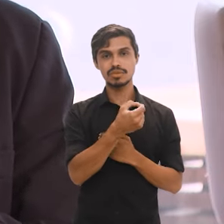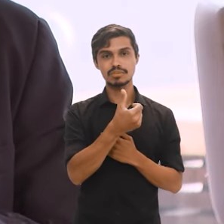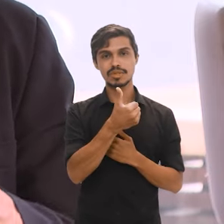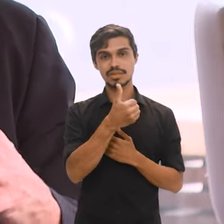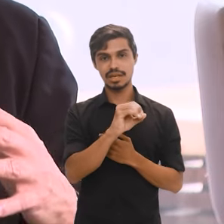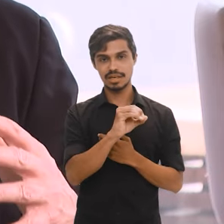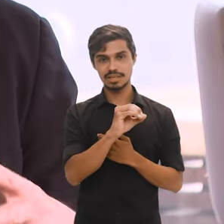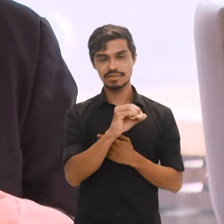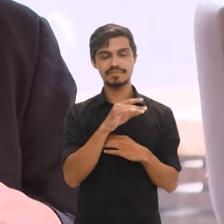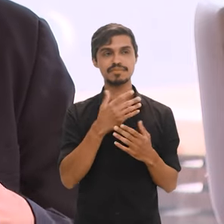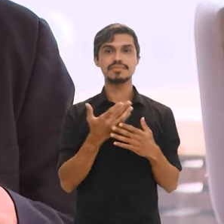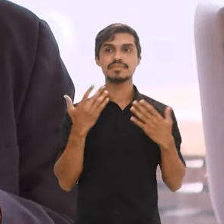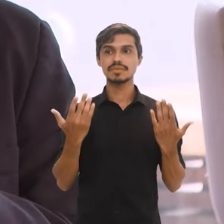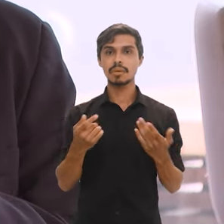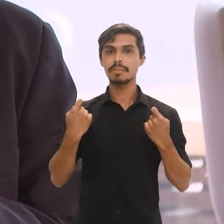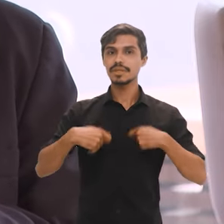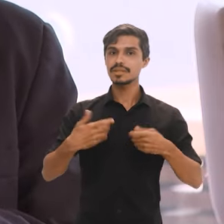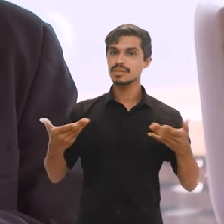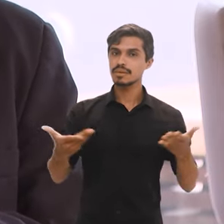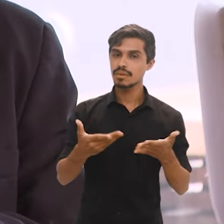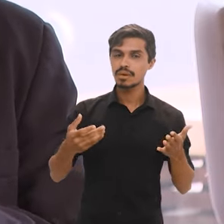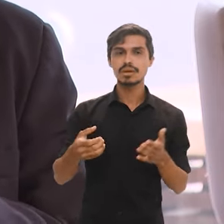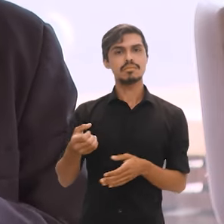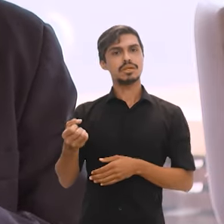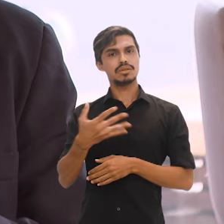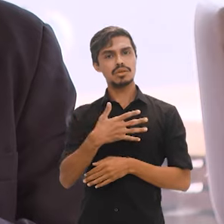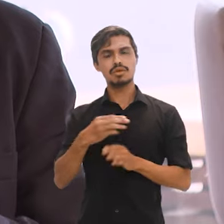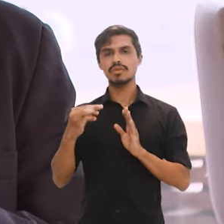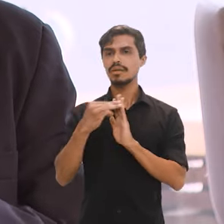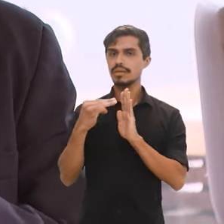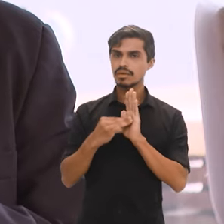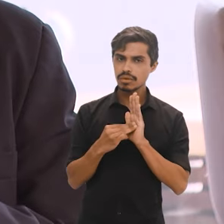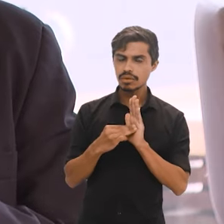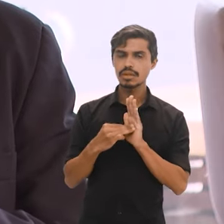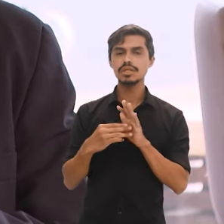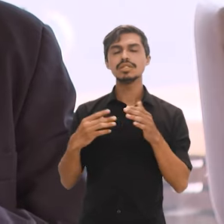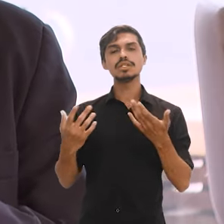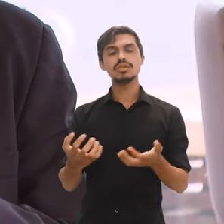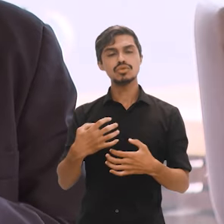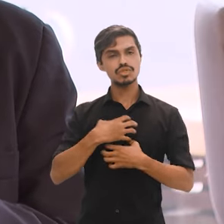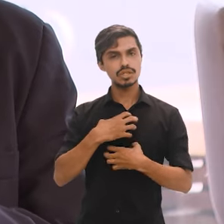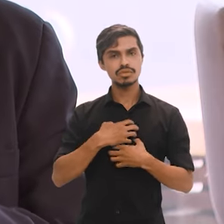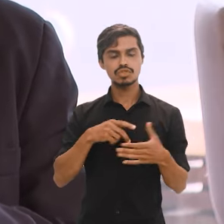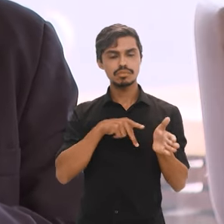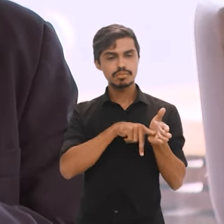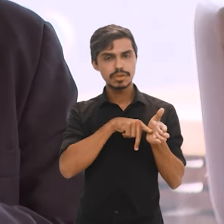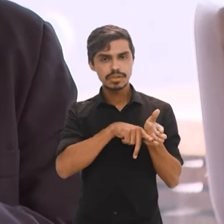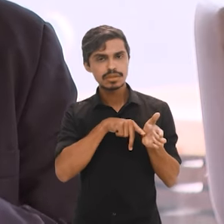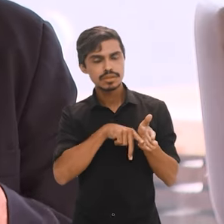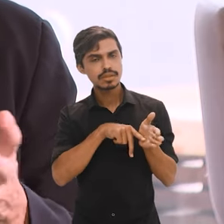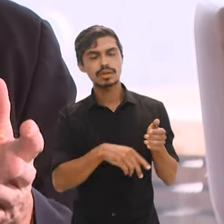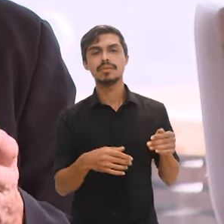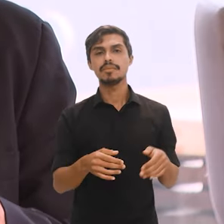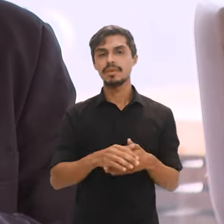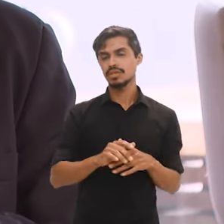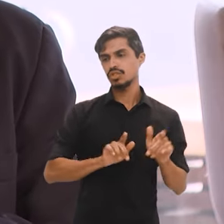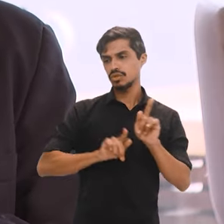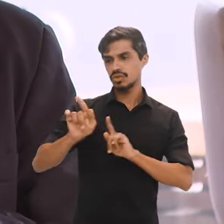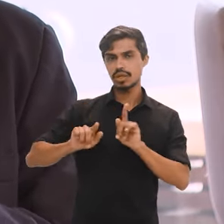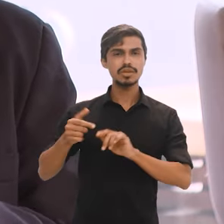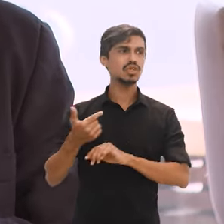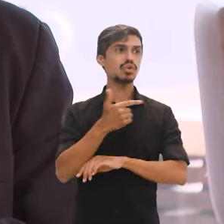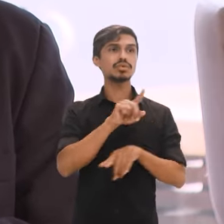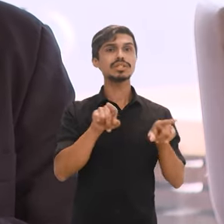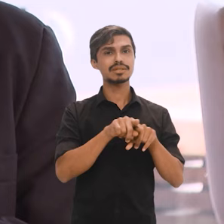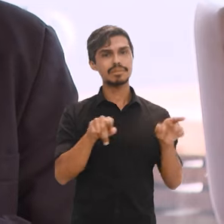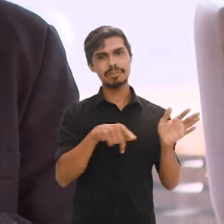Então, é preciso, na verdade, atualizar as metodologias e as formas de fazer pesquisas como o censo e outras.